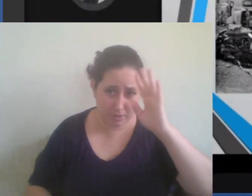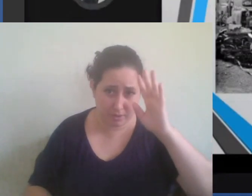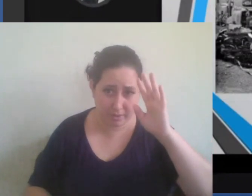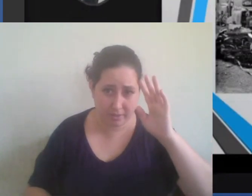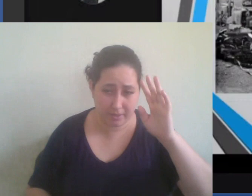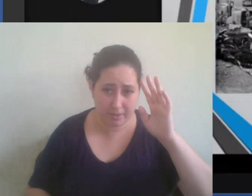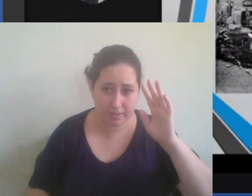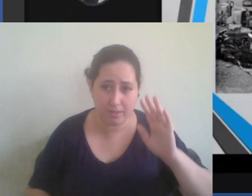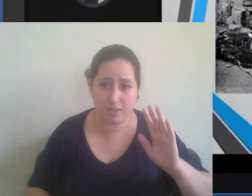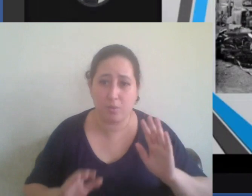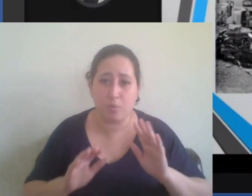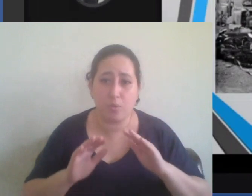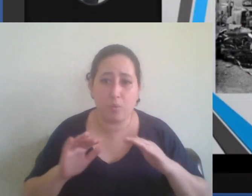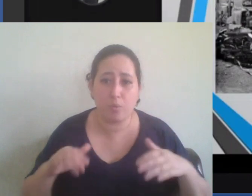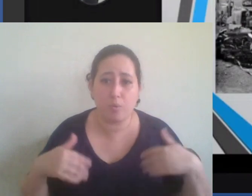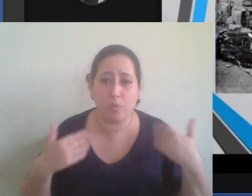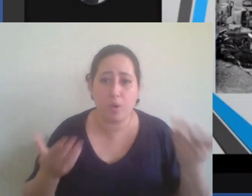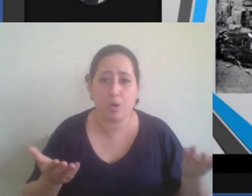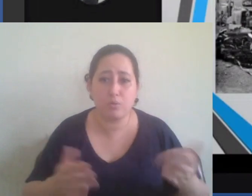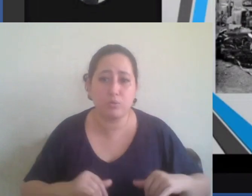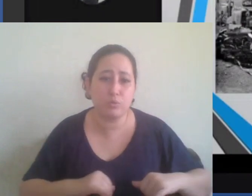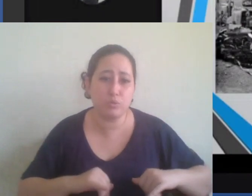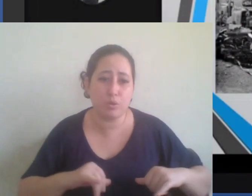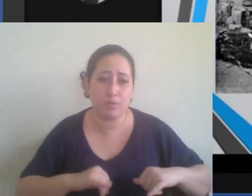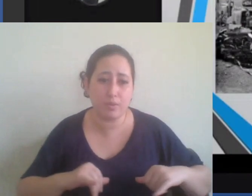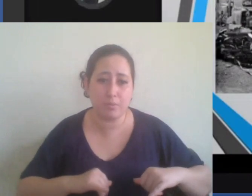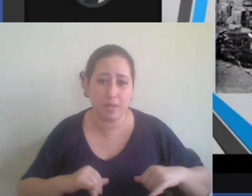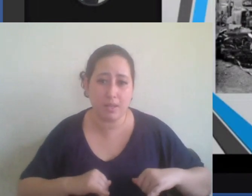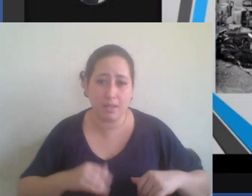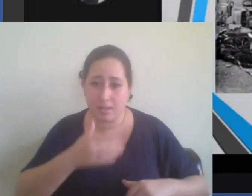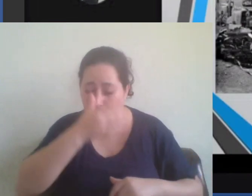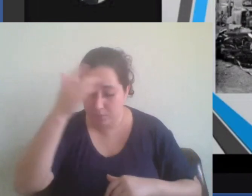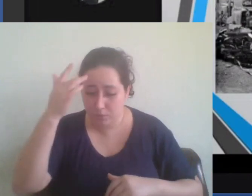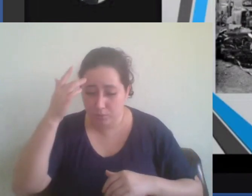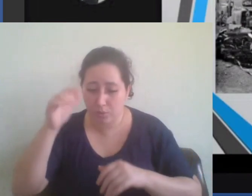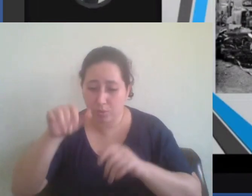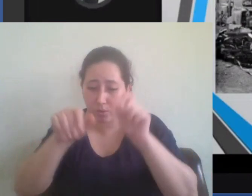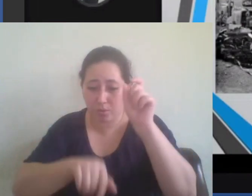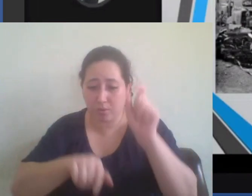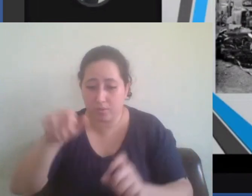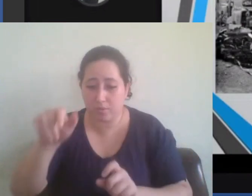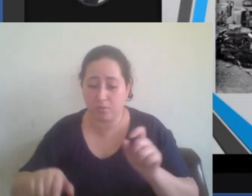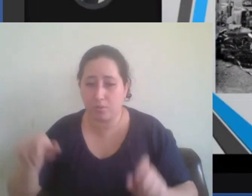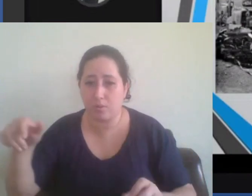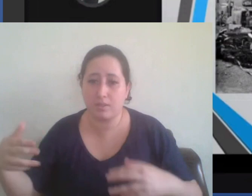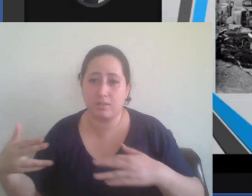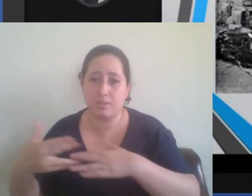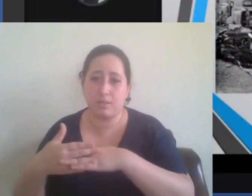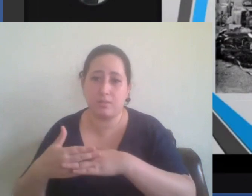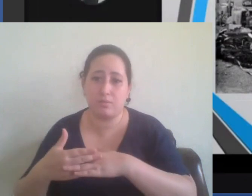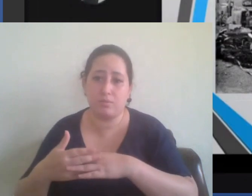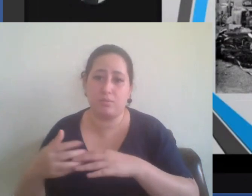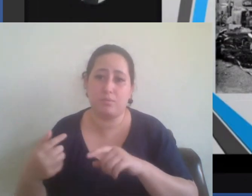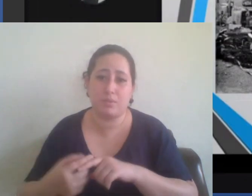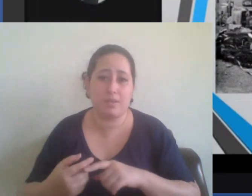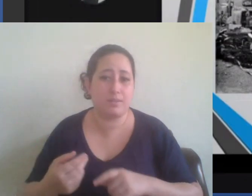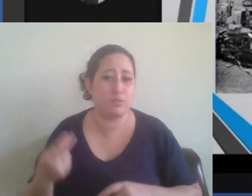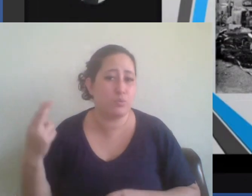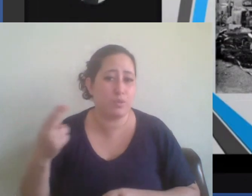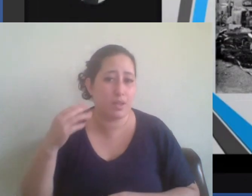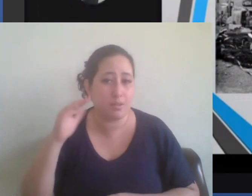qual é o sofrimento do civis se não não entendemos o horror da guerra